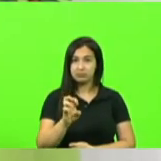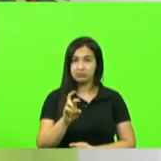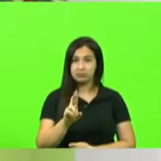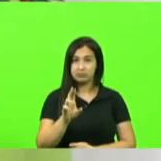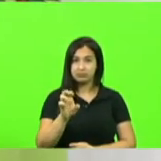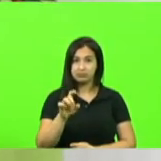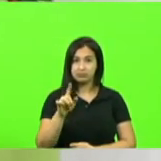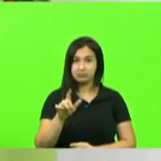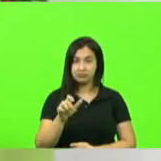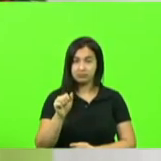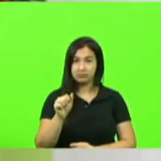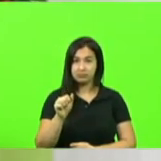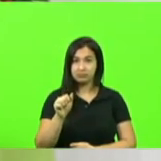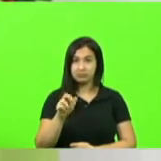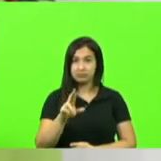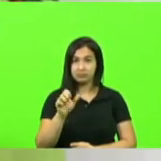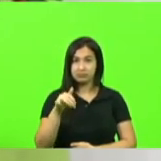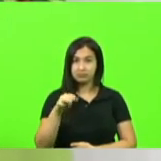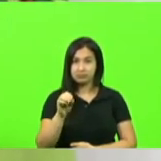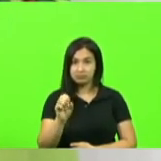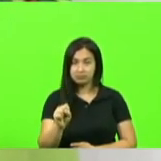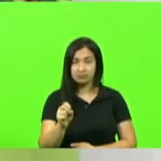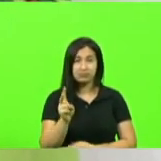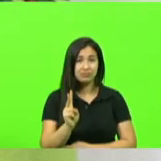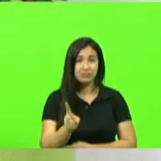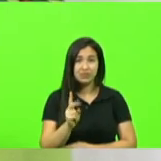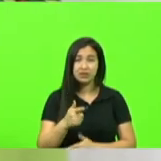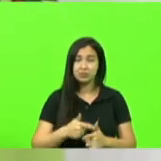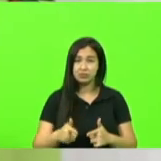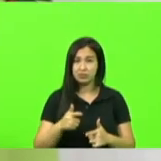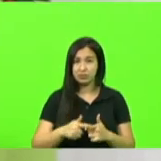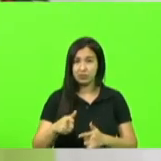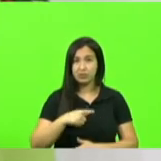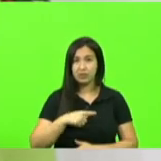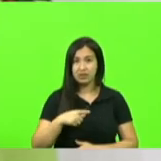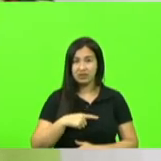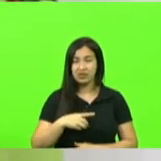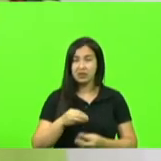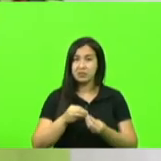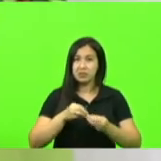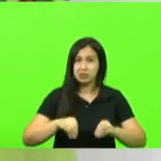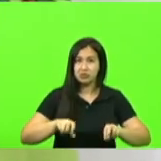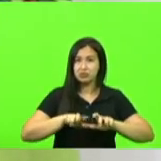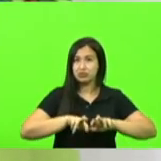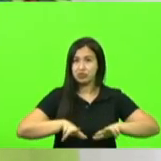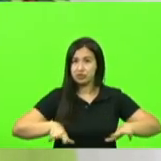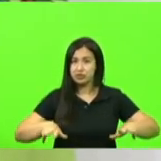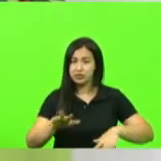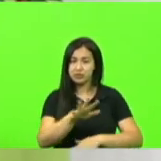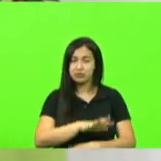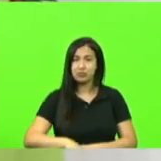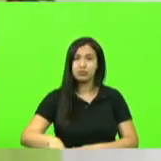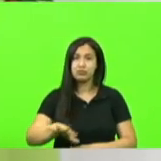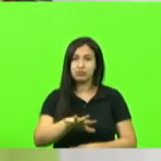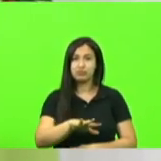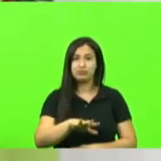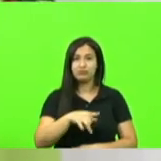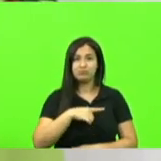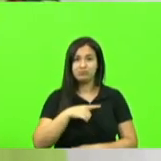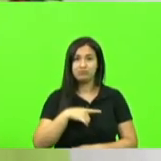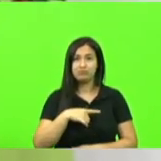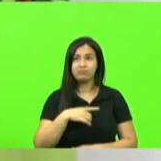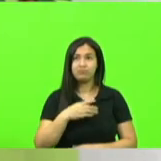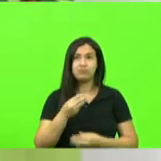problemas constantemente traz prejuízos para a comunidade e um deles